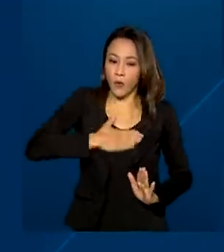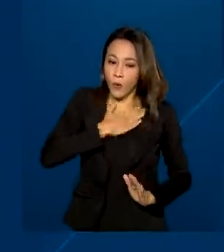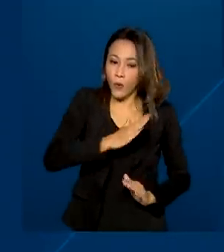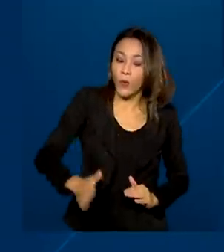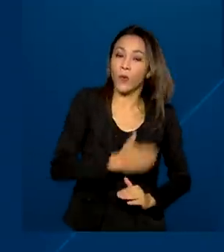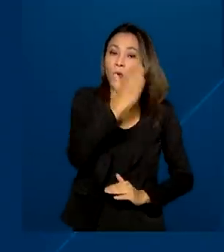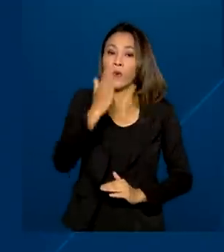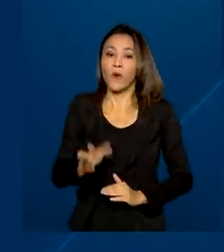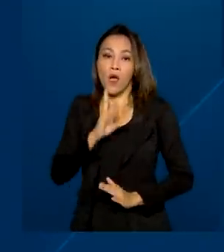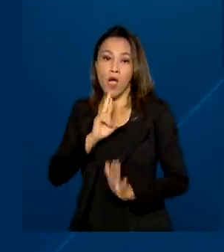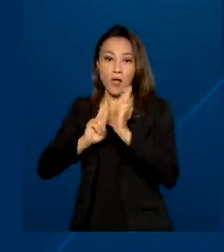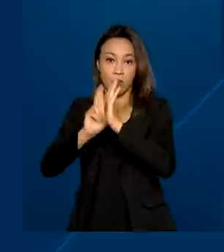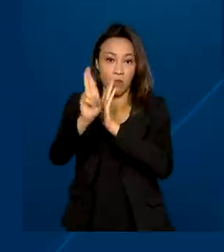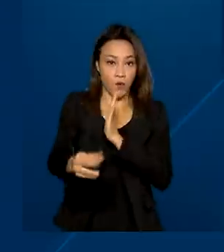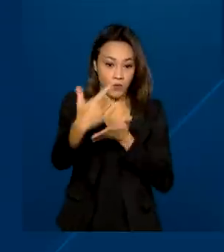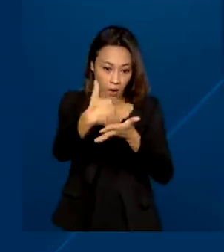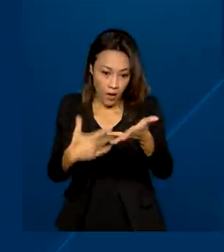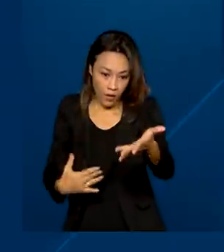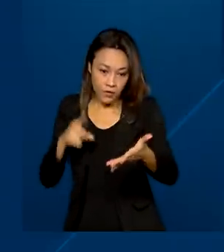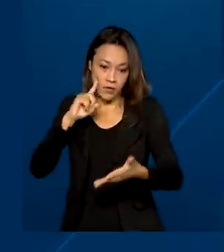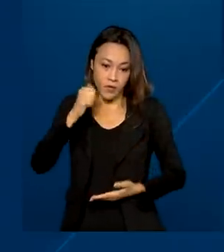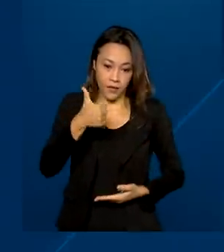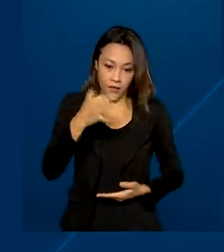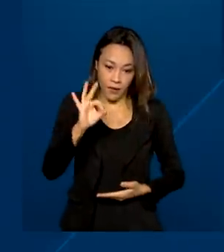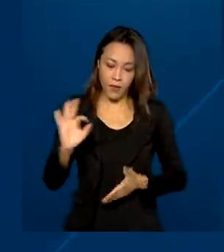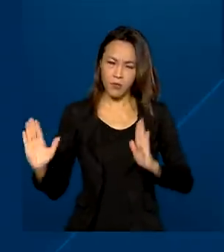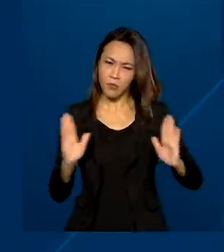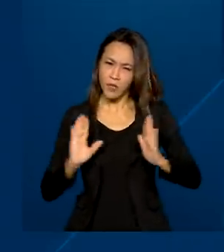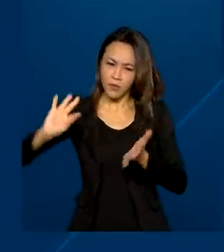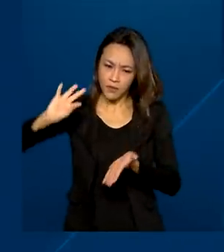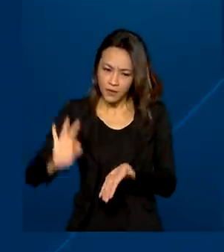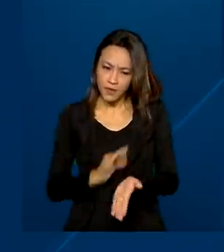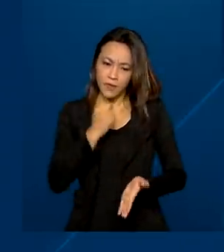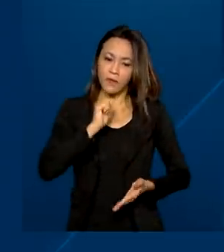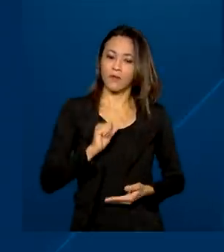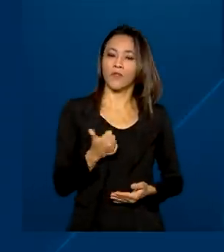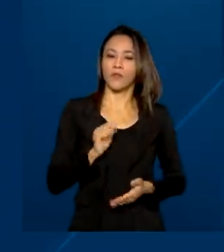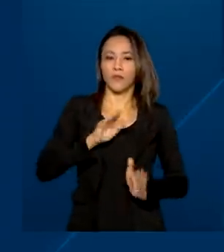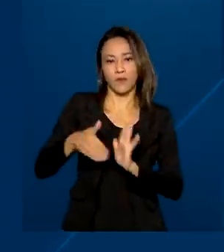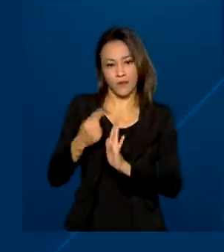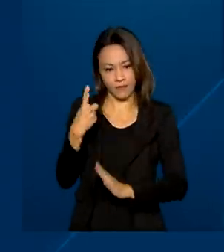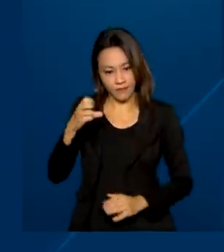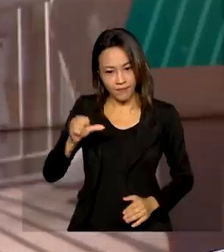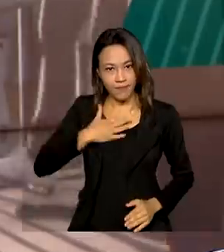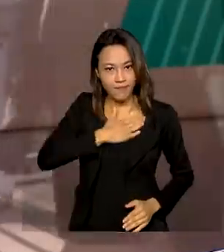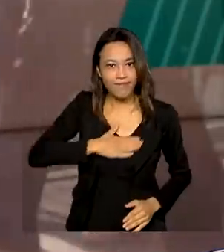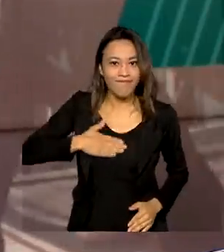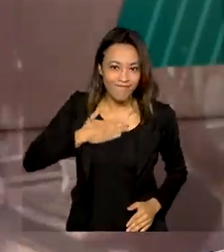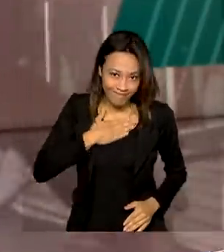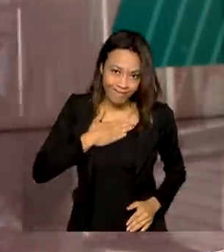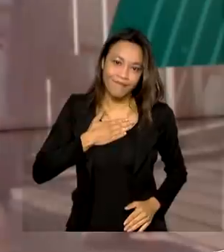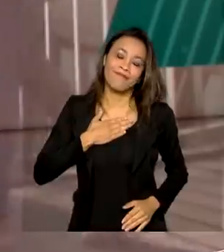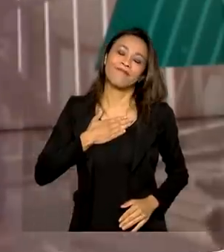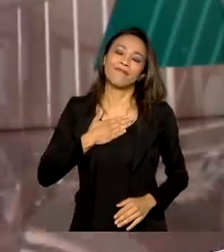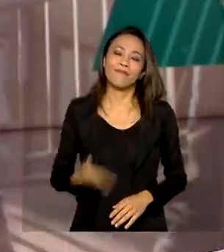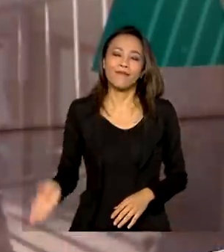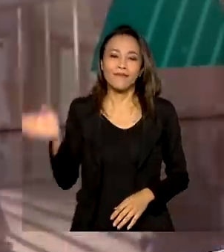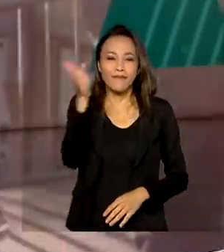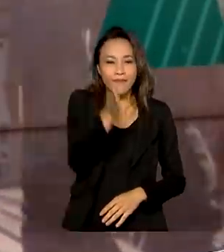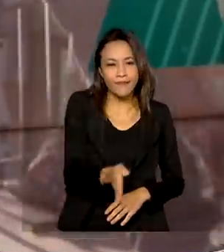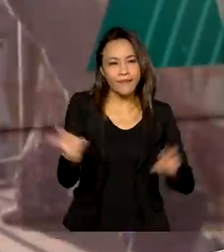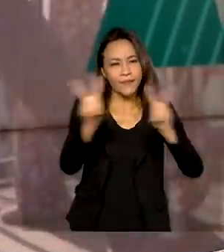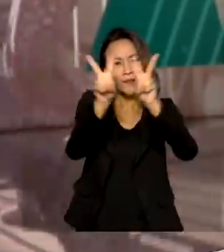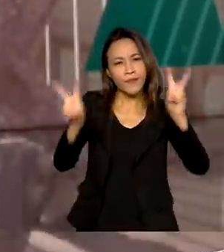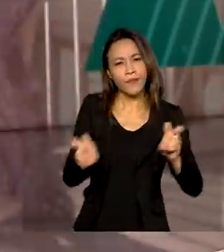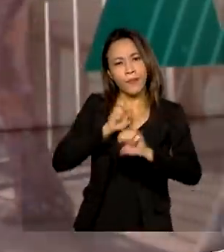chamada única sai no dia 10, com período de matrícula de 11 a 16 de agosto. E por falar em educação,